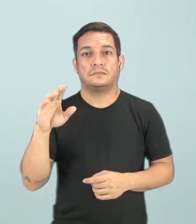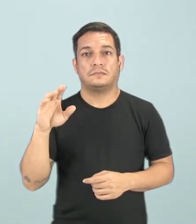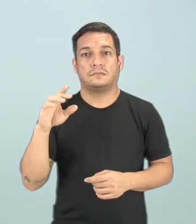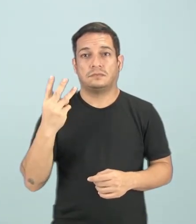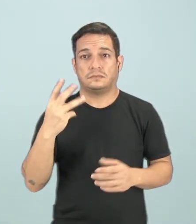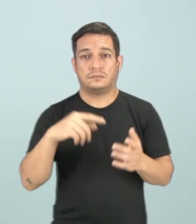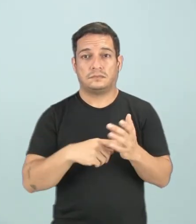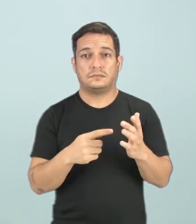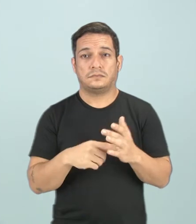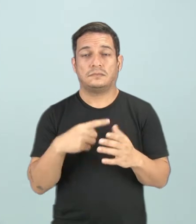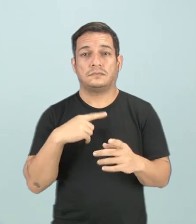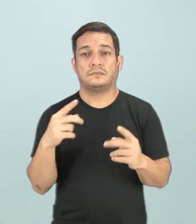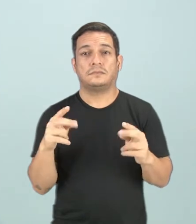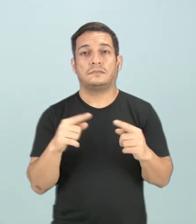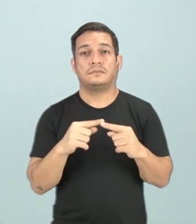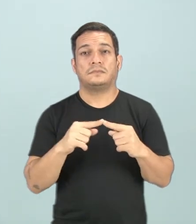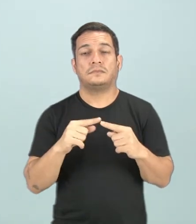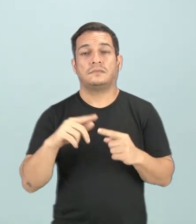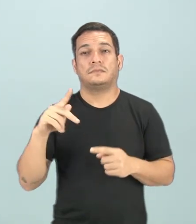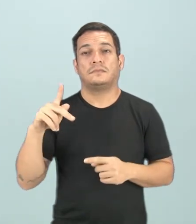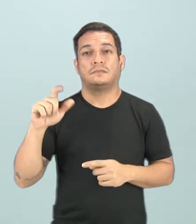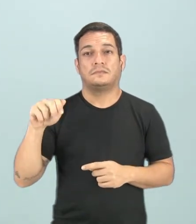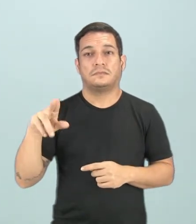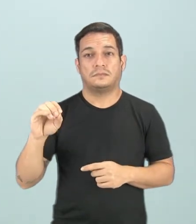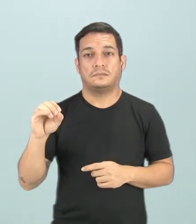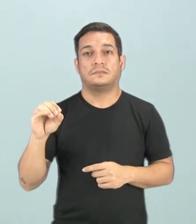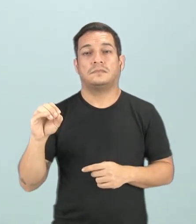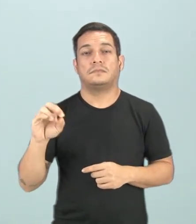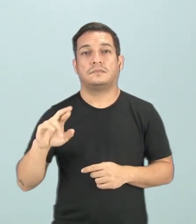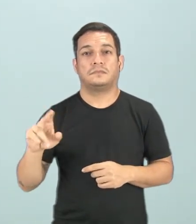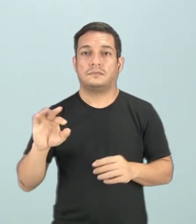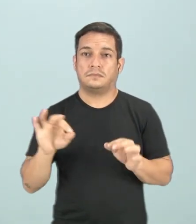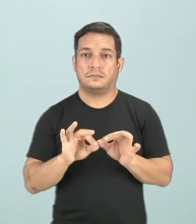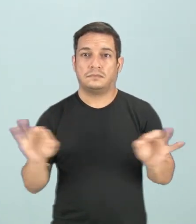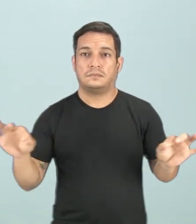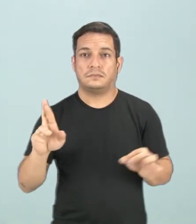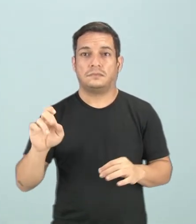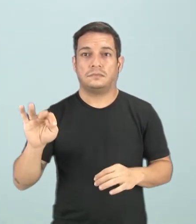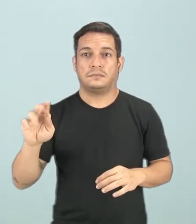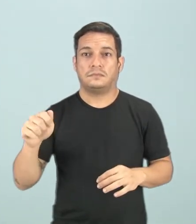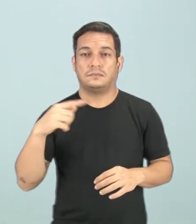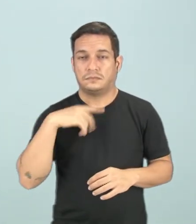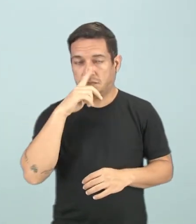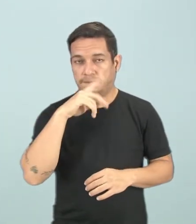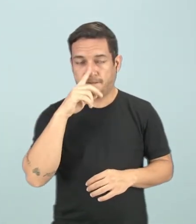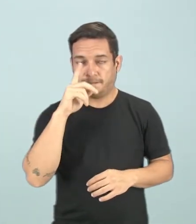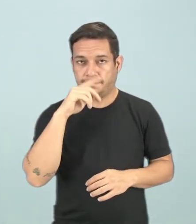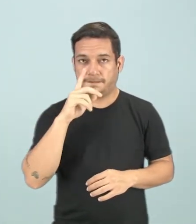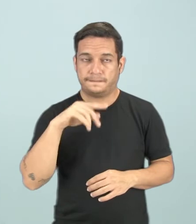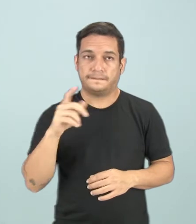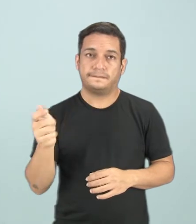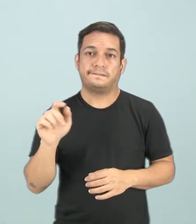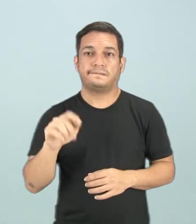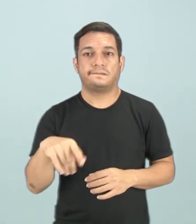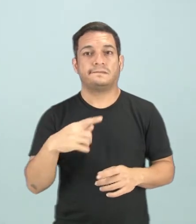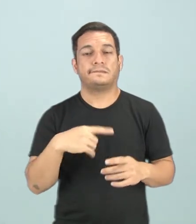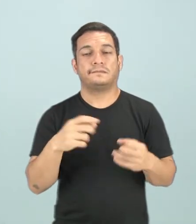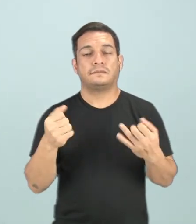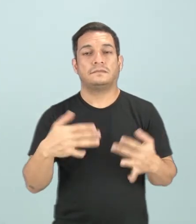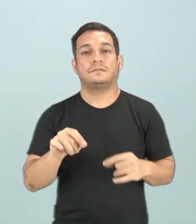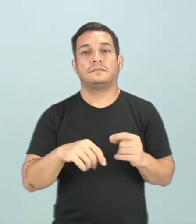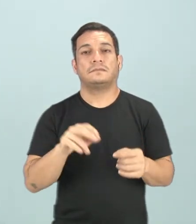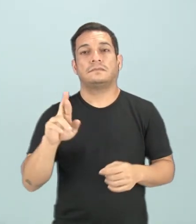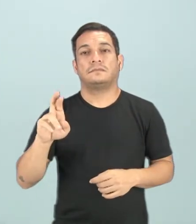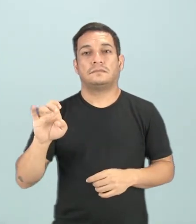pontos, ele vai se relacionar ao plano. E não a reta. Então, essa é a falha dessa alternativa. Que ela vai falar de